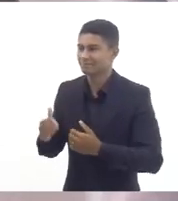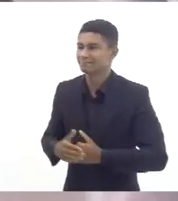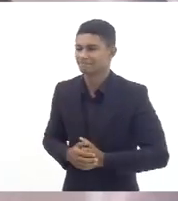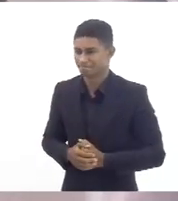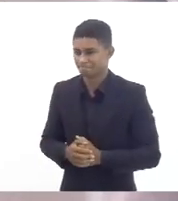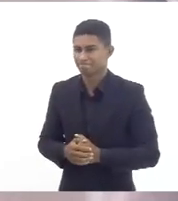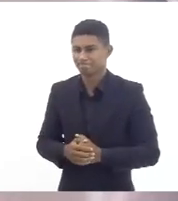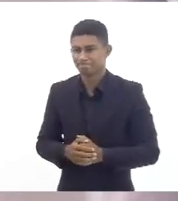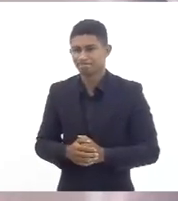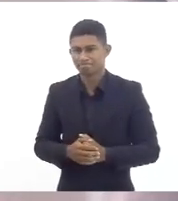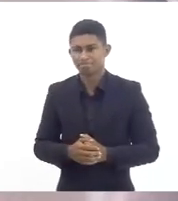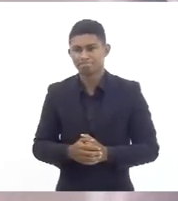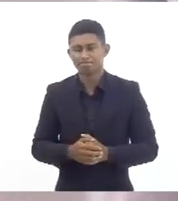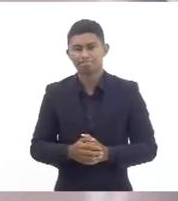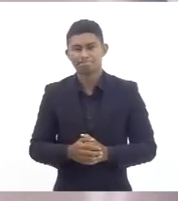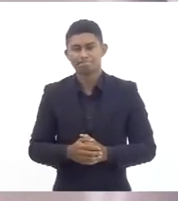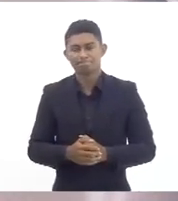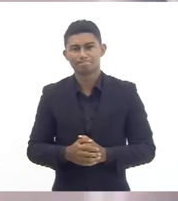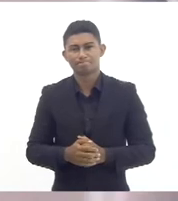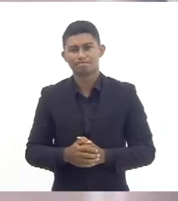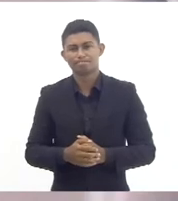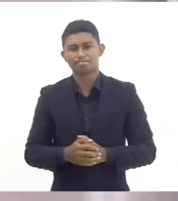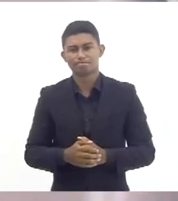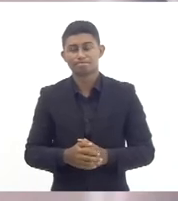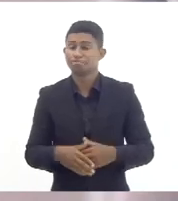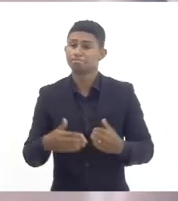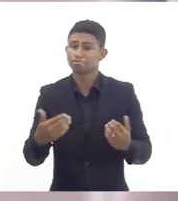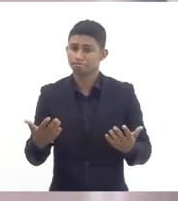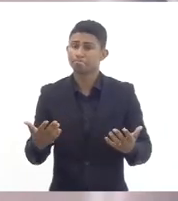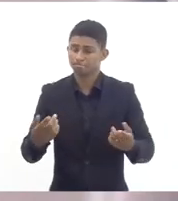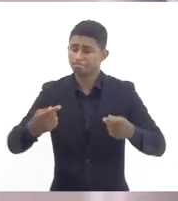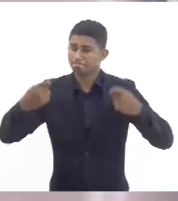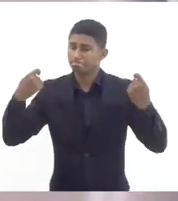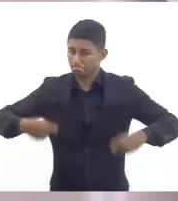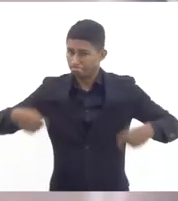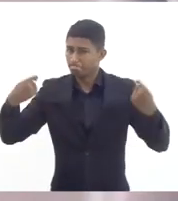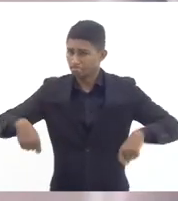a gente considera que precisa avançar